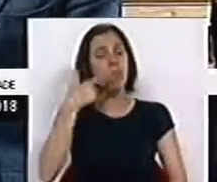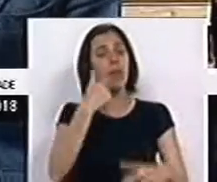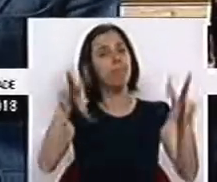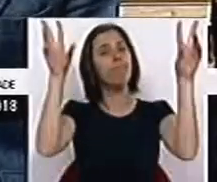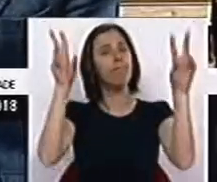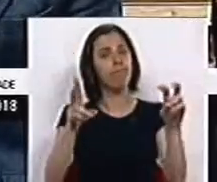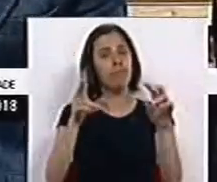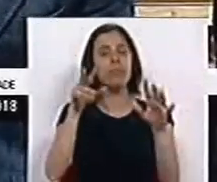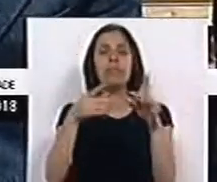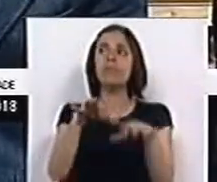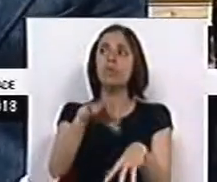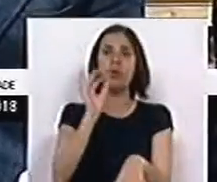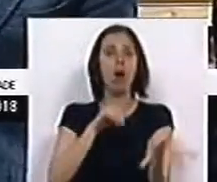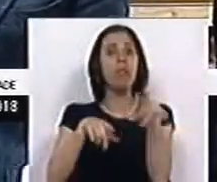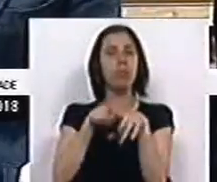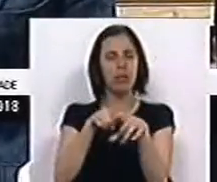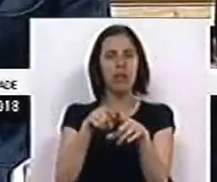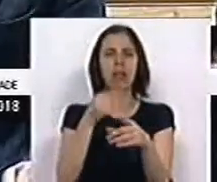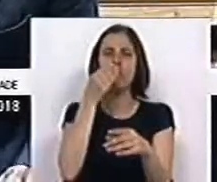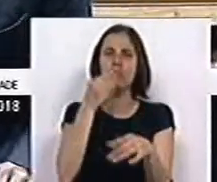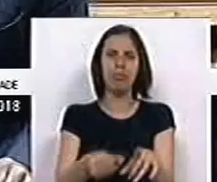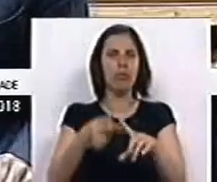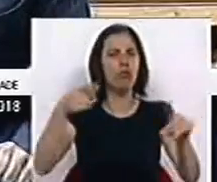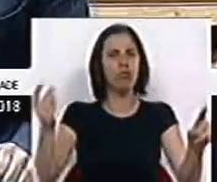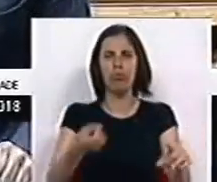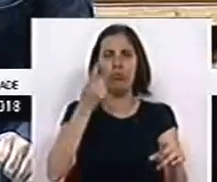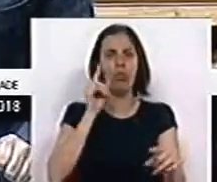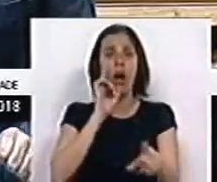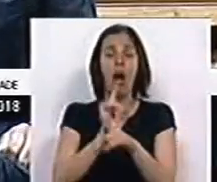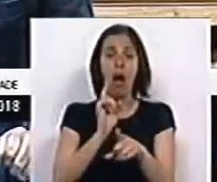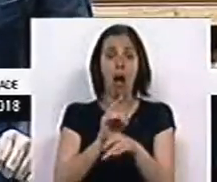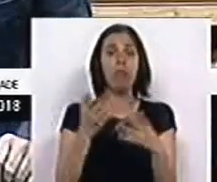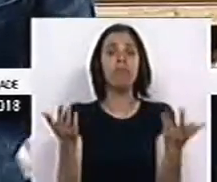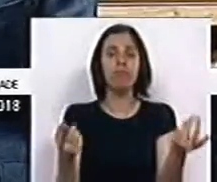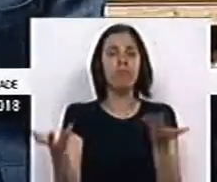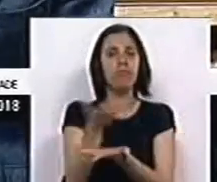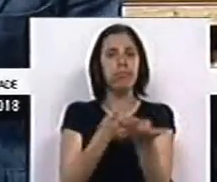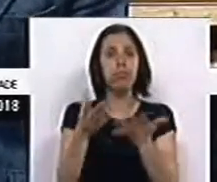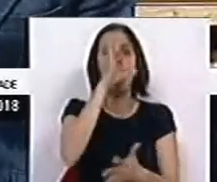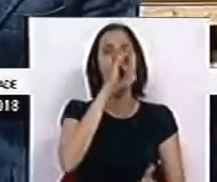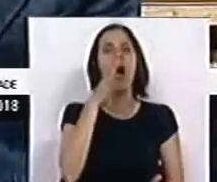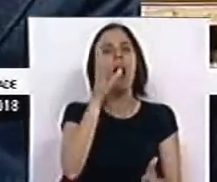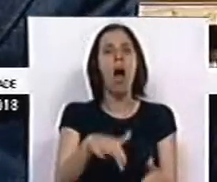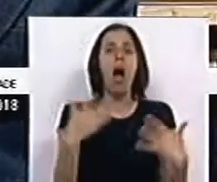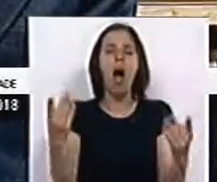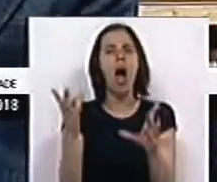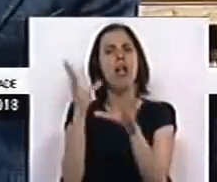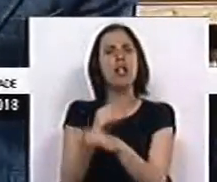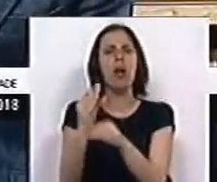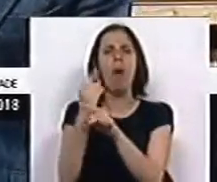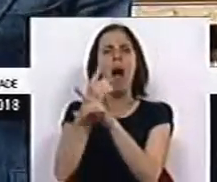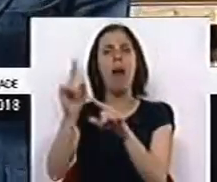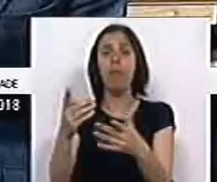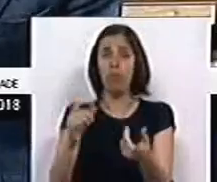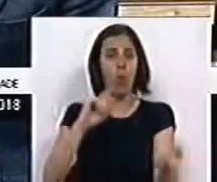uma frase, que escolheu uma política orçamental que mantém as injustiças que estavam em cima da mesa, que o Governo dizia que eram extraordinárias